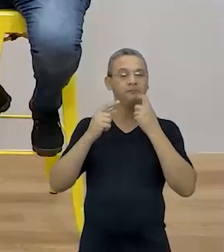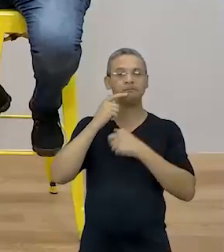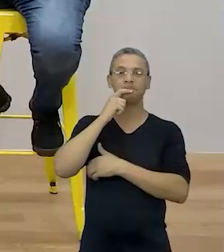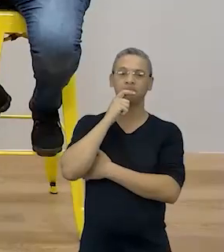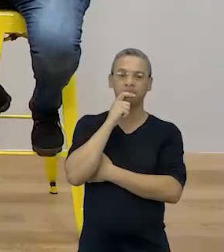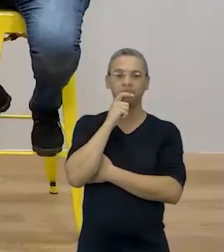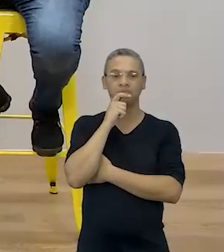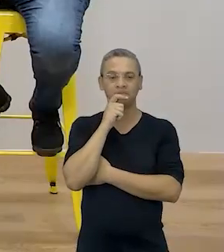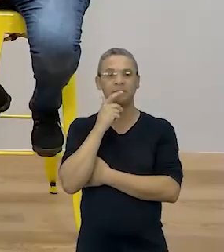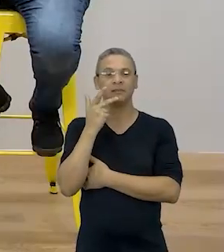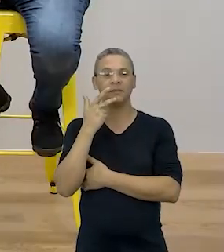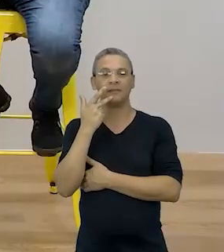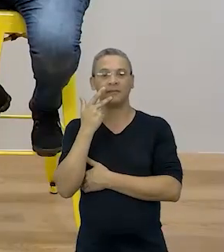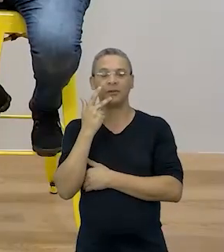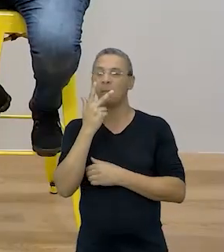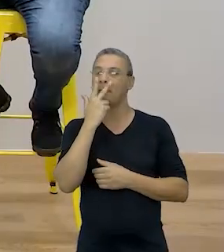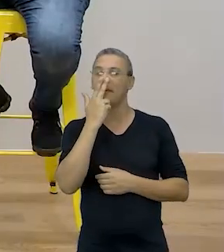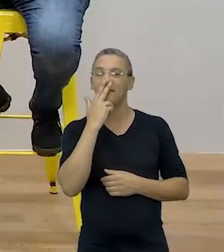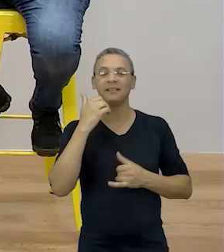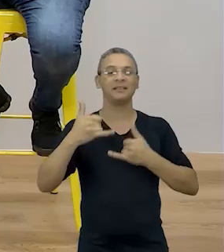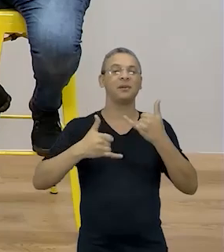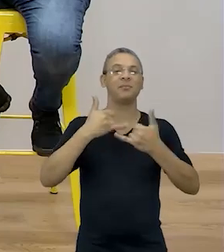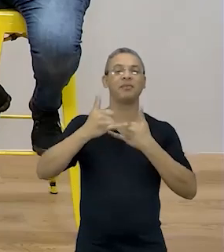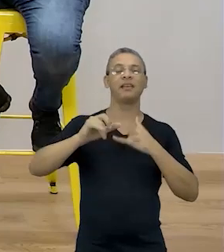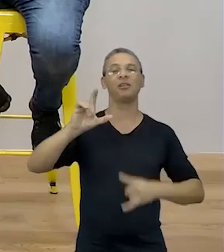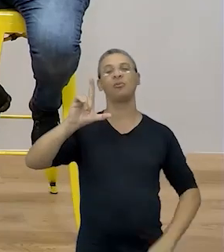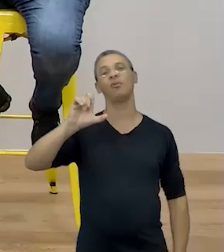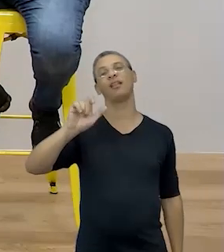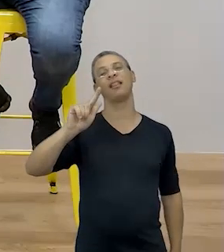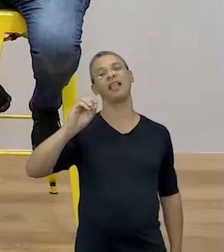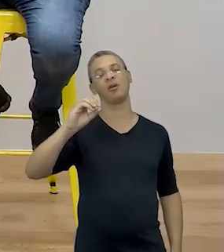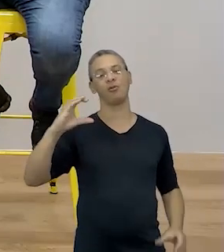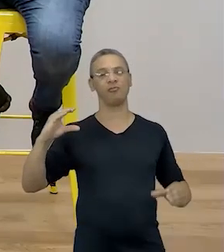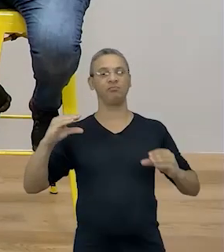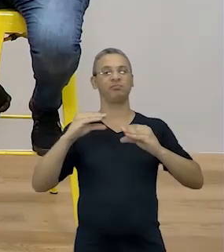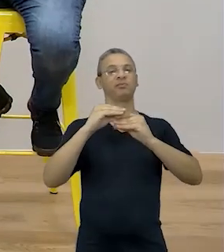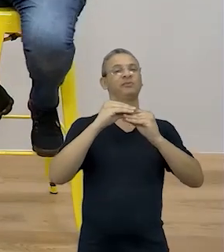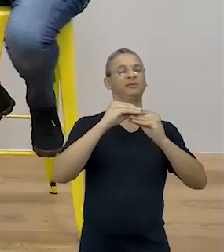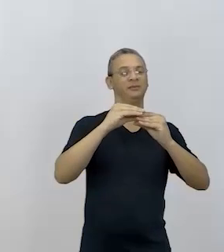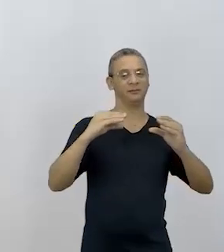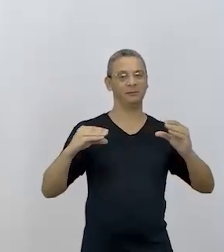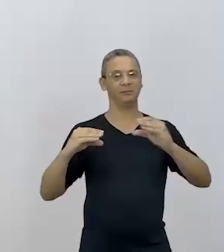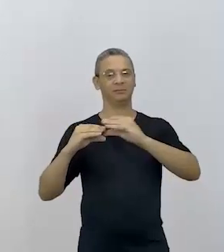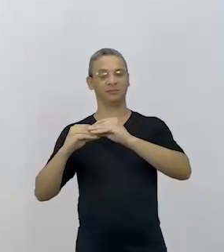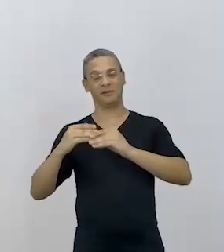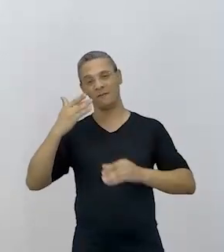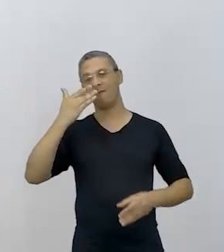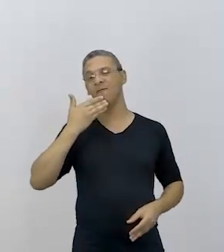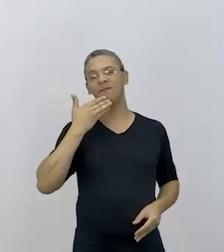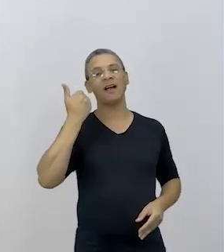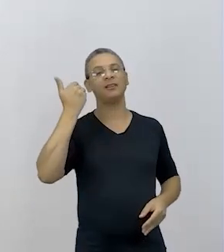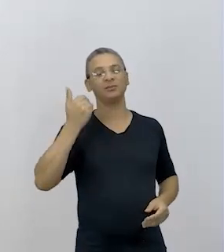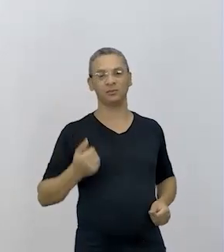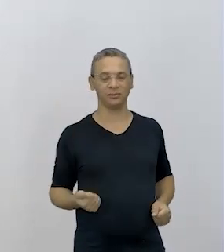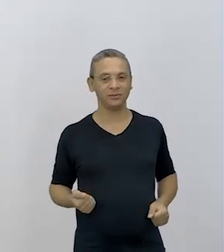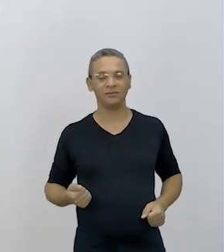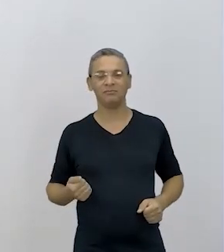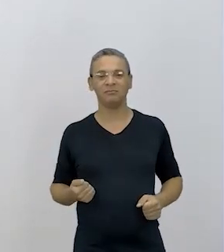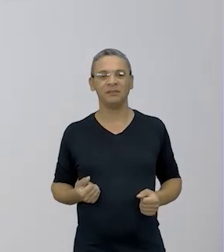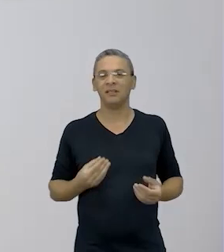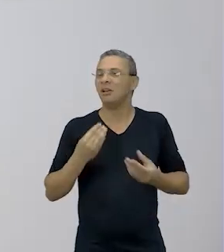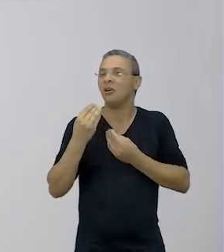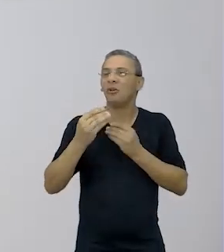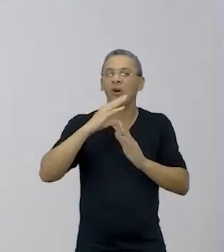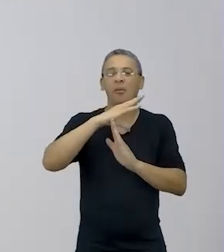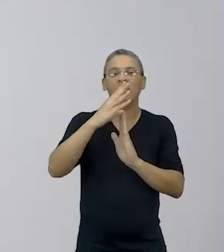É que ele falou do Lego, né? Sim, que é fácil de montar. Que é fácil de montar e... E se é fácil de montar, onde que entra a